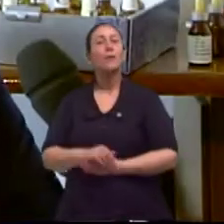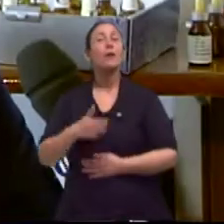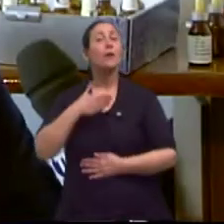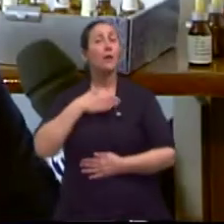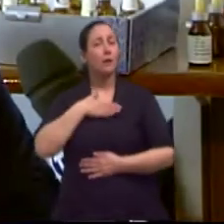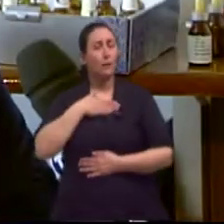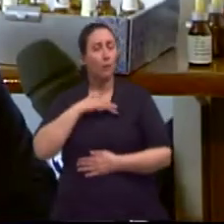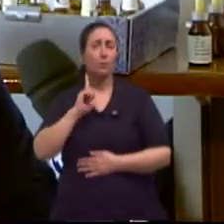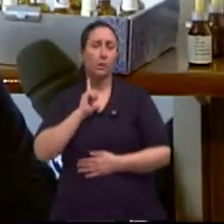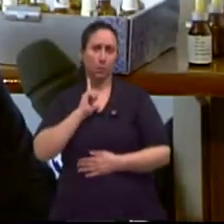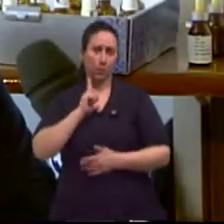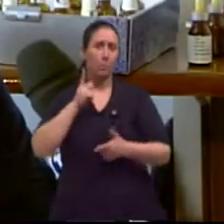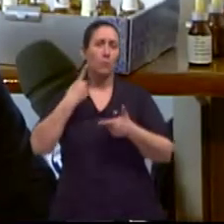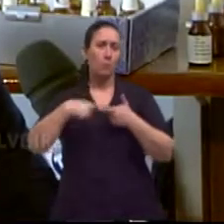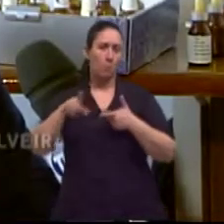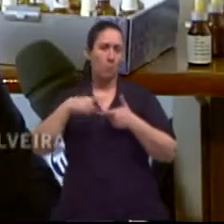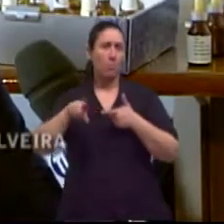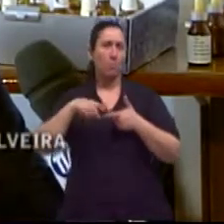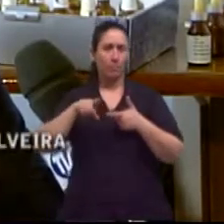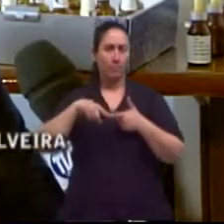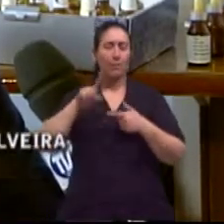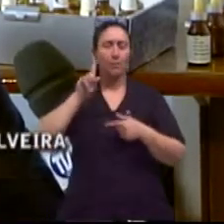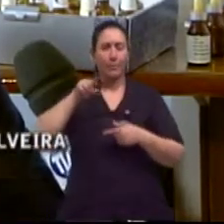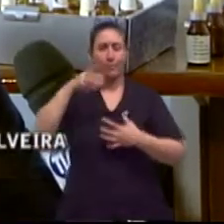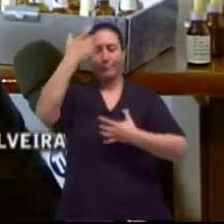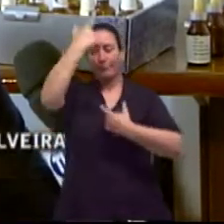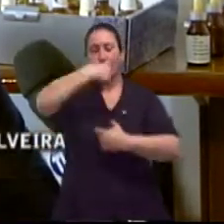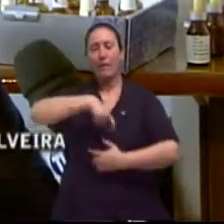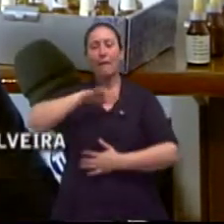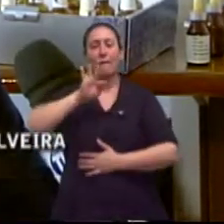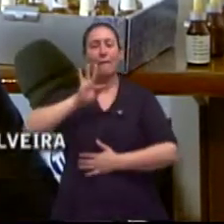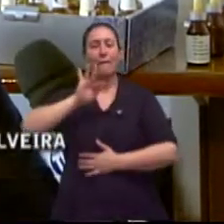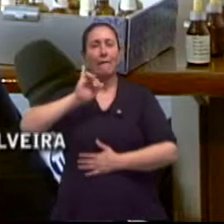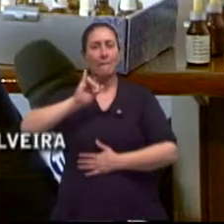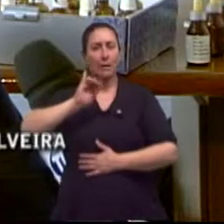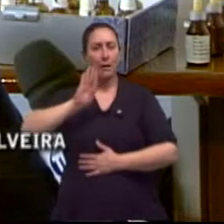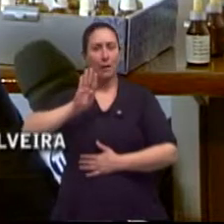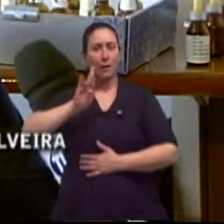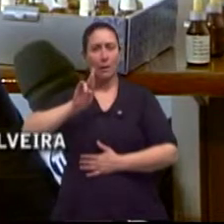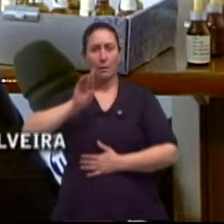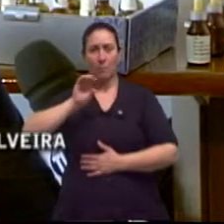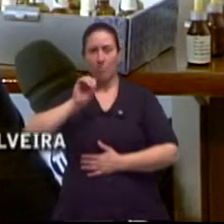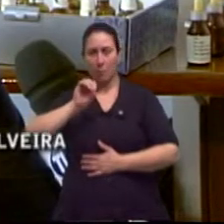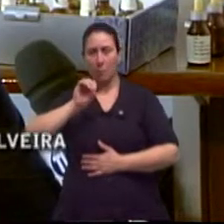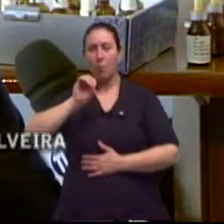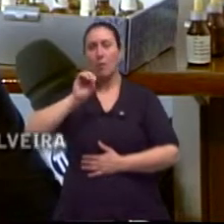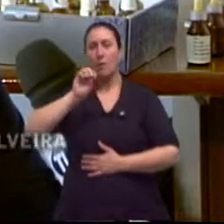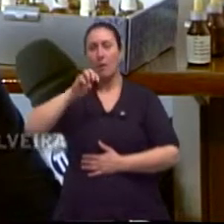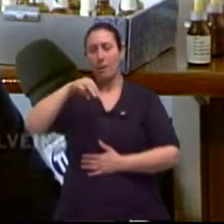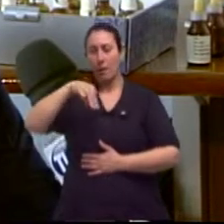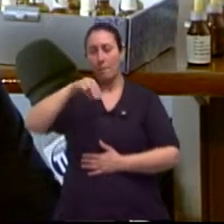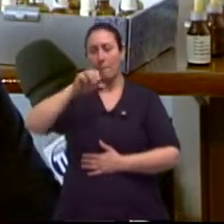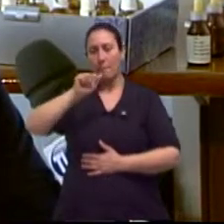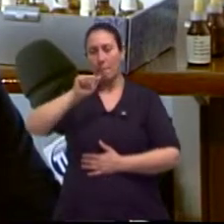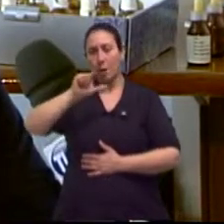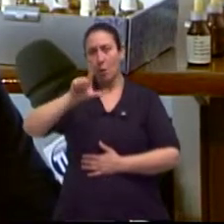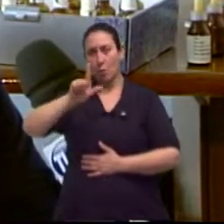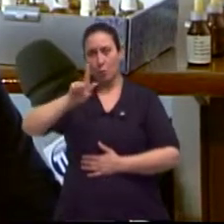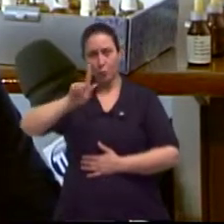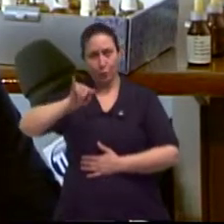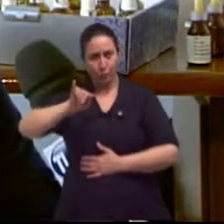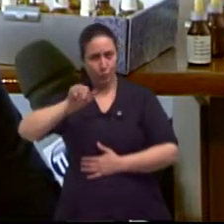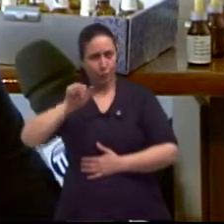tenho um problema chamado fibromialgia, que ainda não existe a cura pela medicina, pela